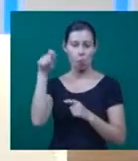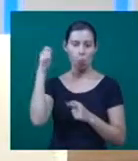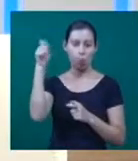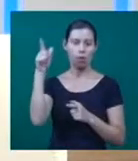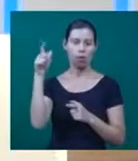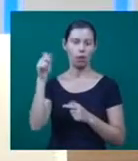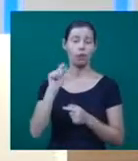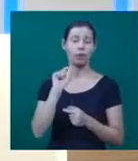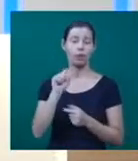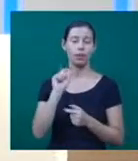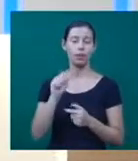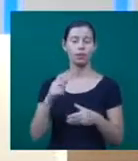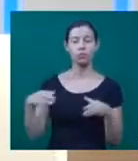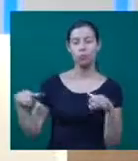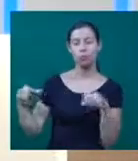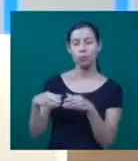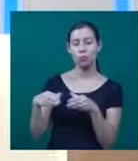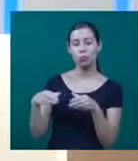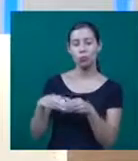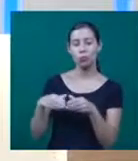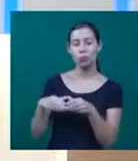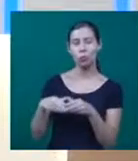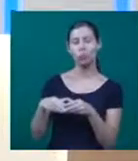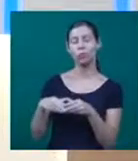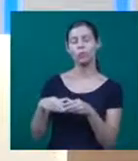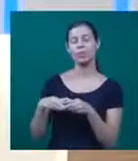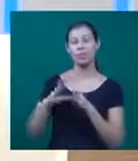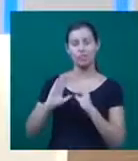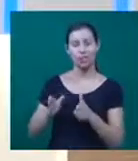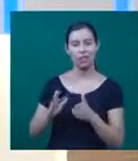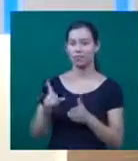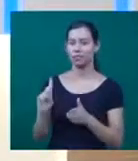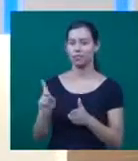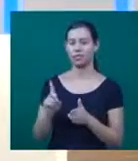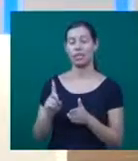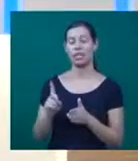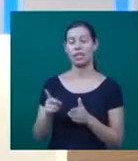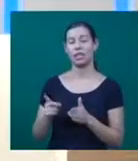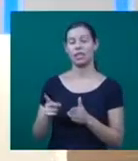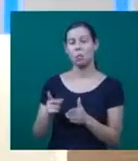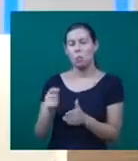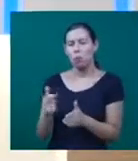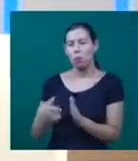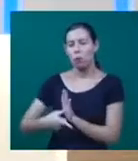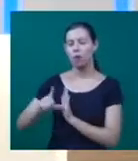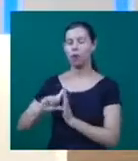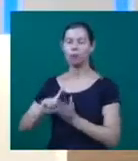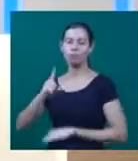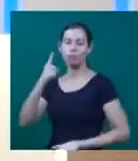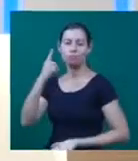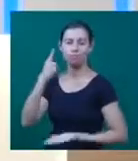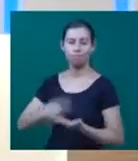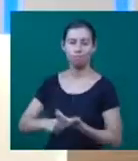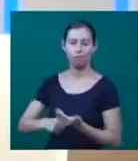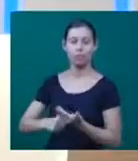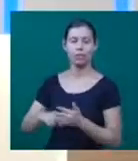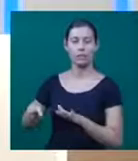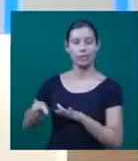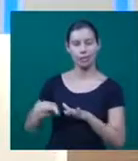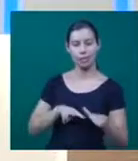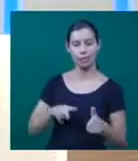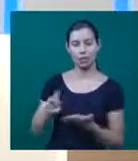formada, e aí na última edição, última semana, como agora, assim, de uma semana de inscrições, eles resolveram